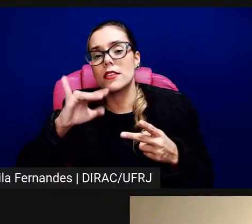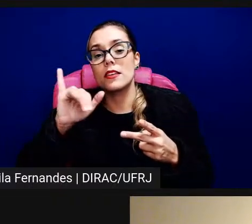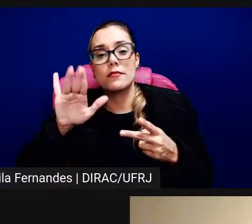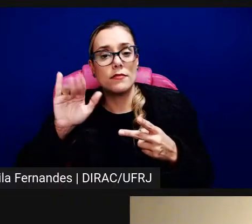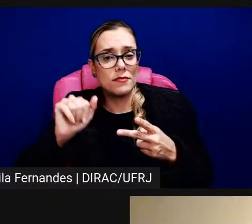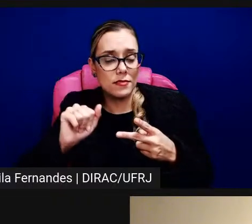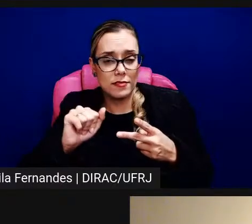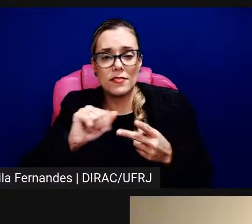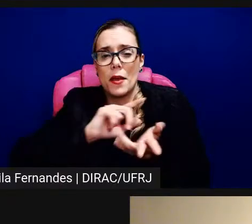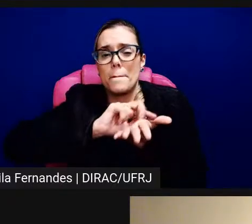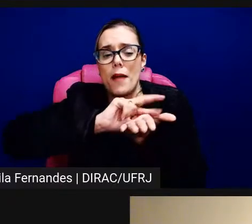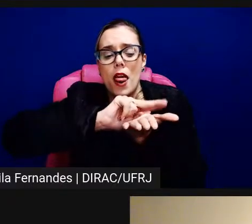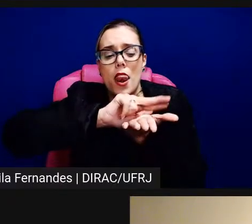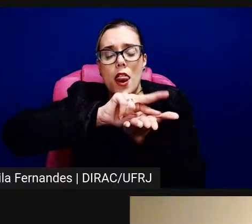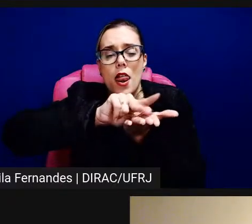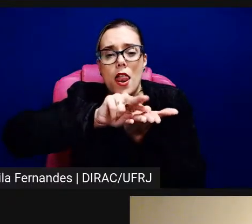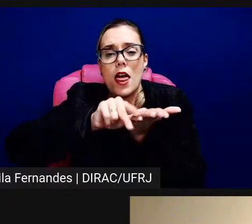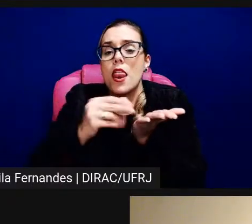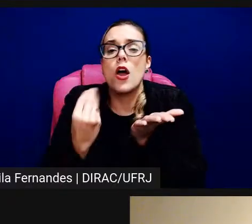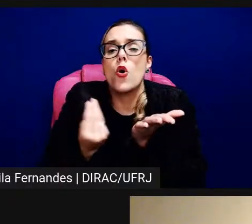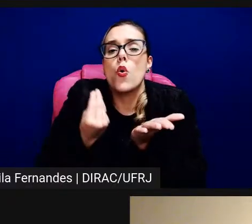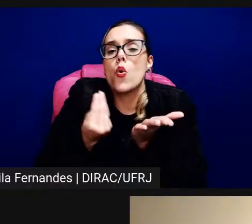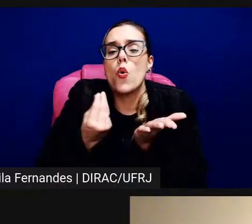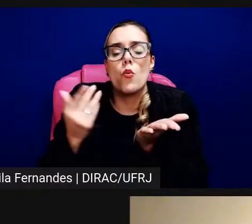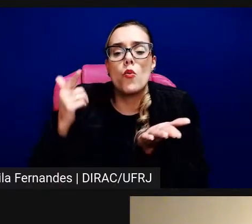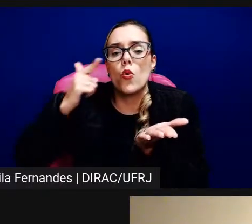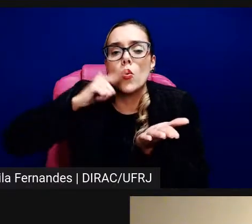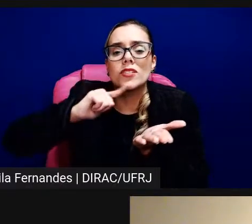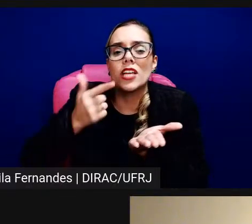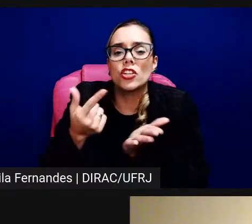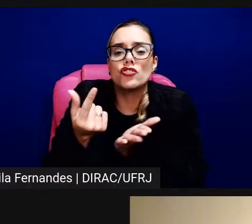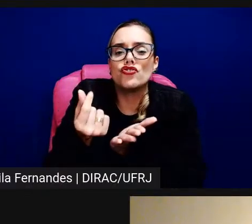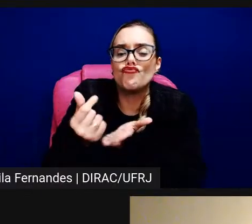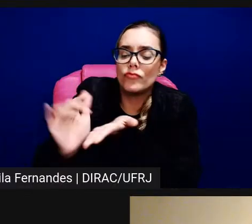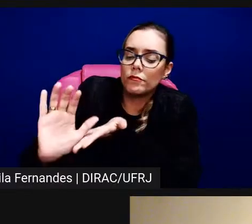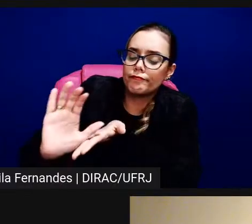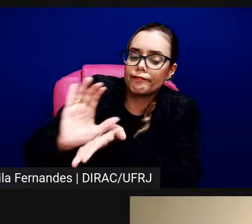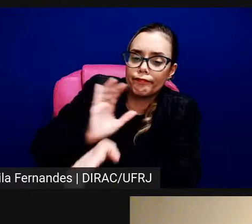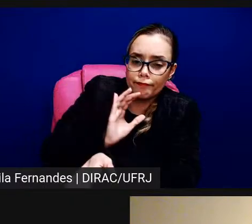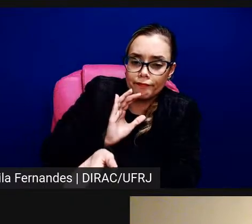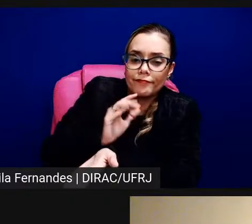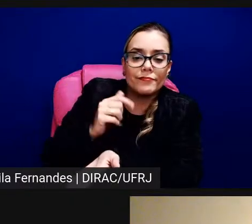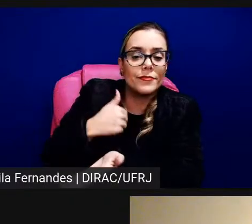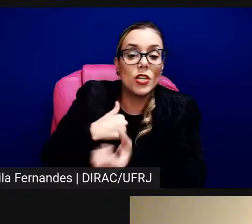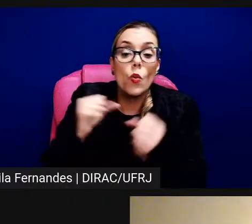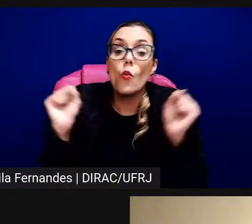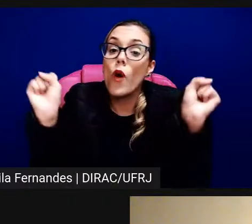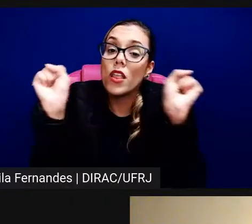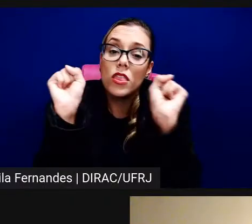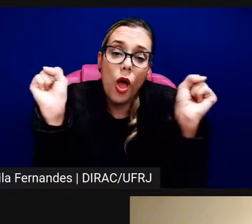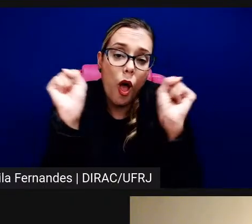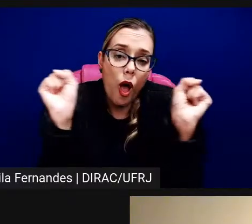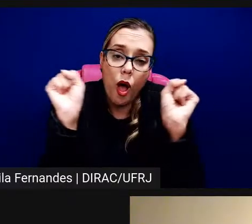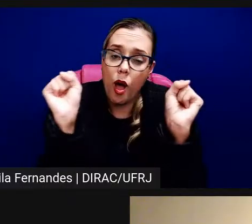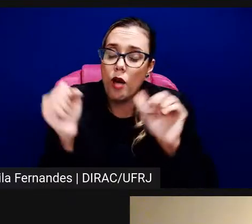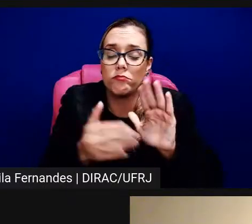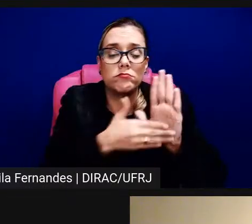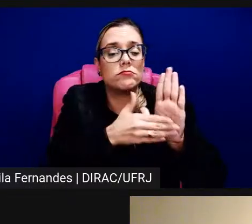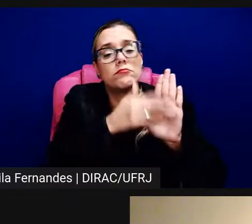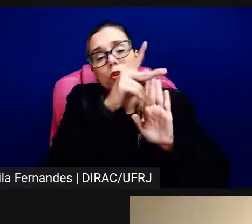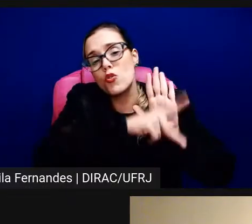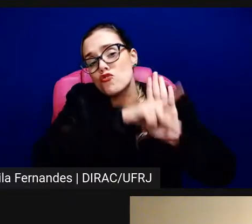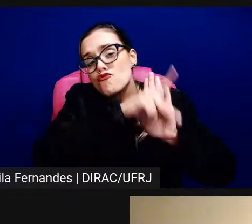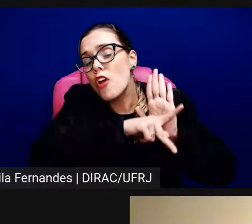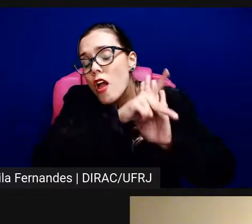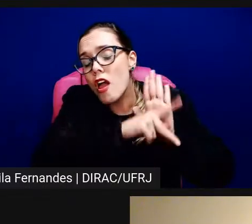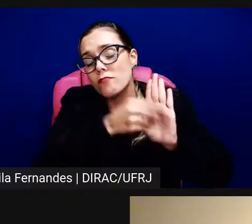tem toda a parte de tornar isso sustentável, mas eu adoro viver dessa forma, assim, foi uma forma que